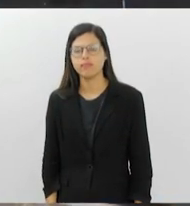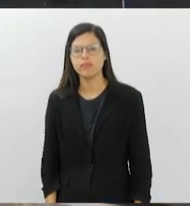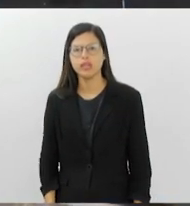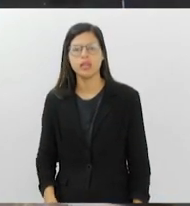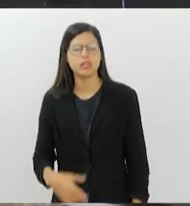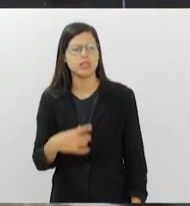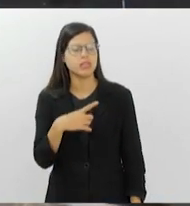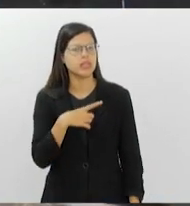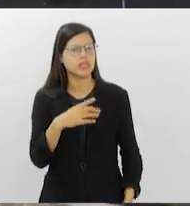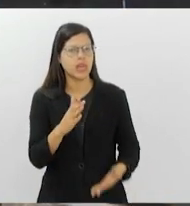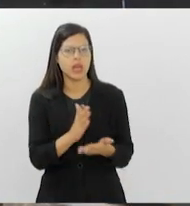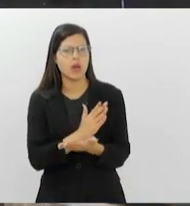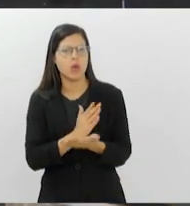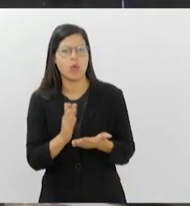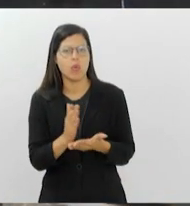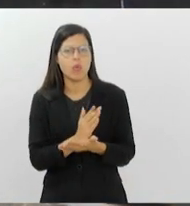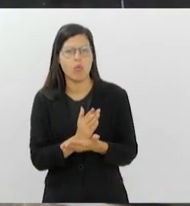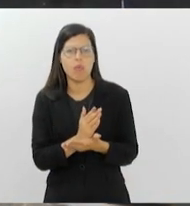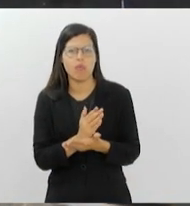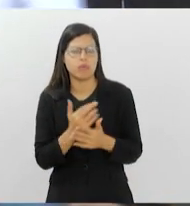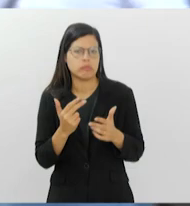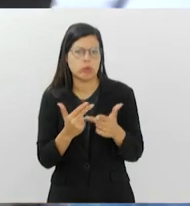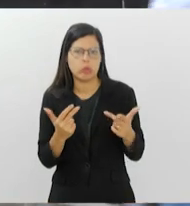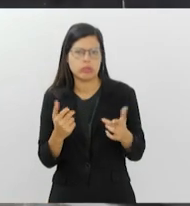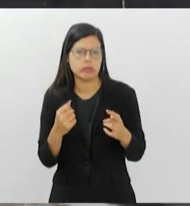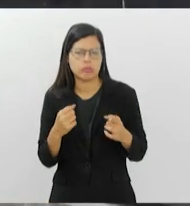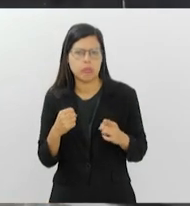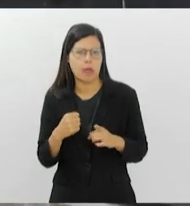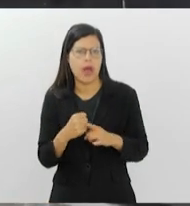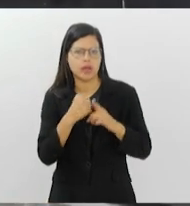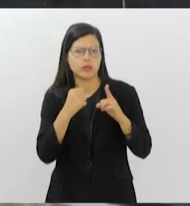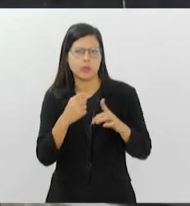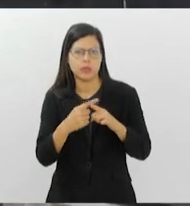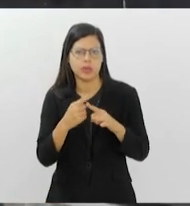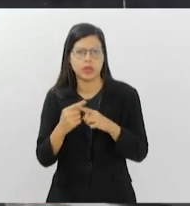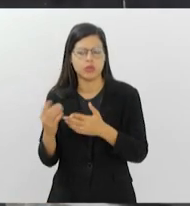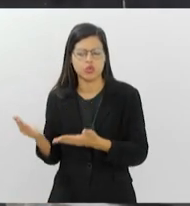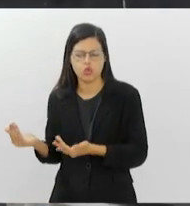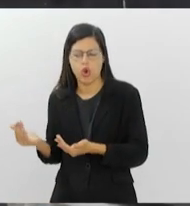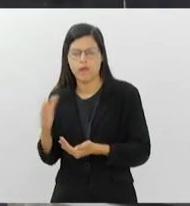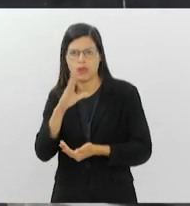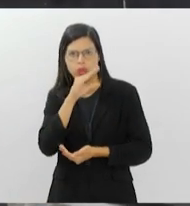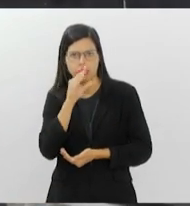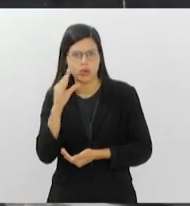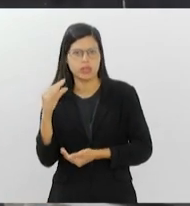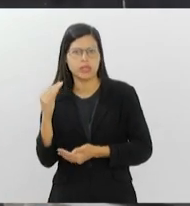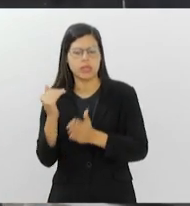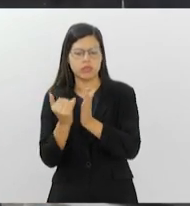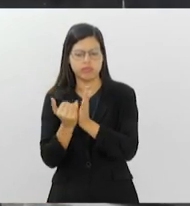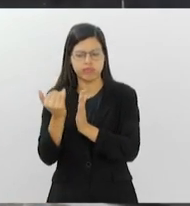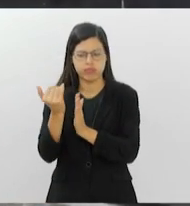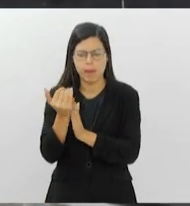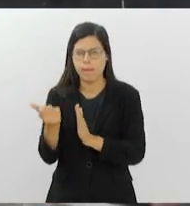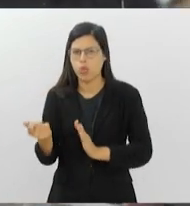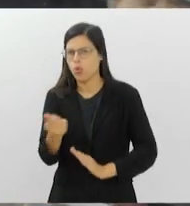específico para esse número, entre jovens e adolescentes, ser maior do que considerado em outras faixas etárias?